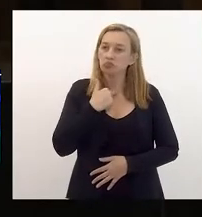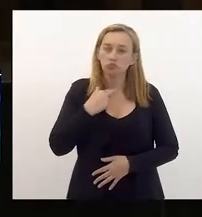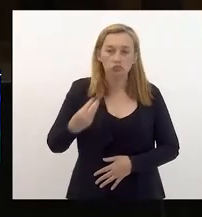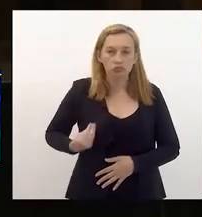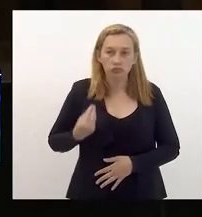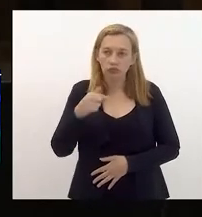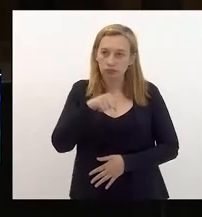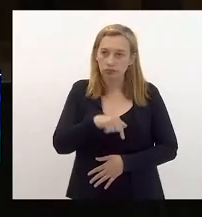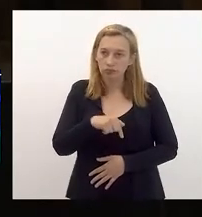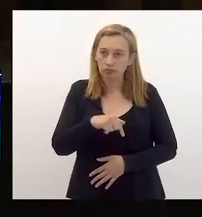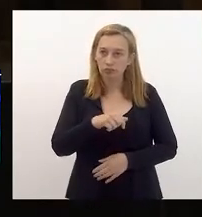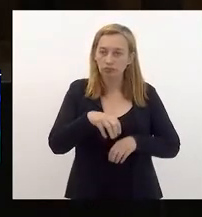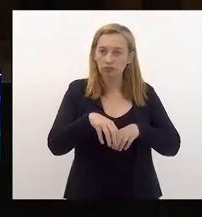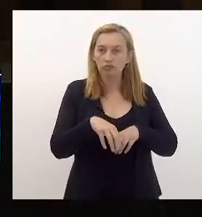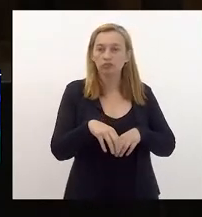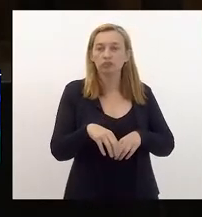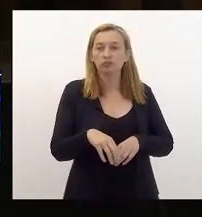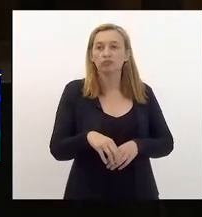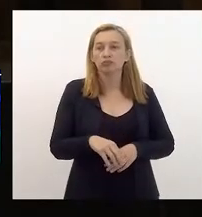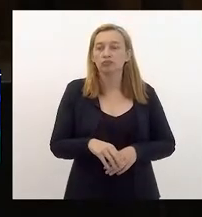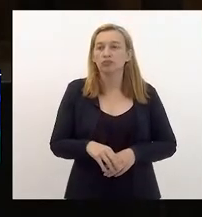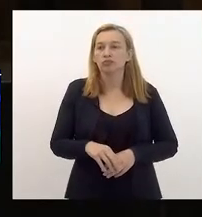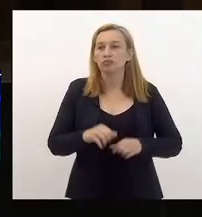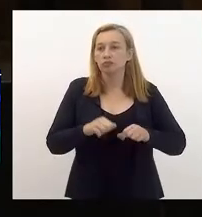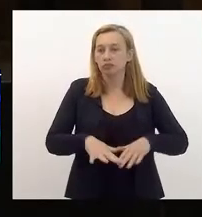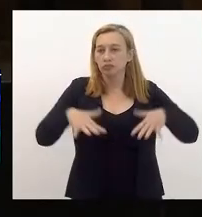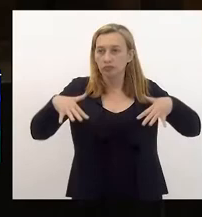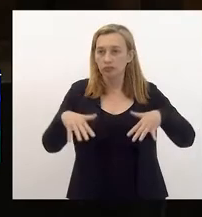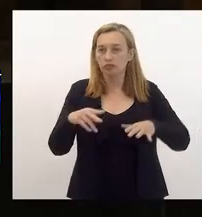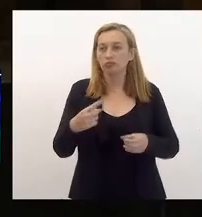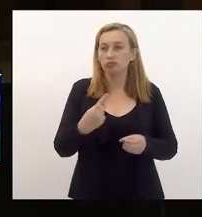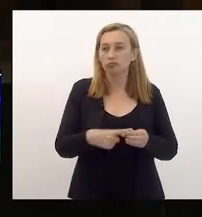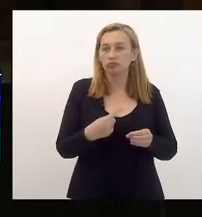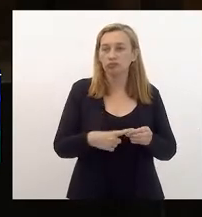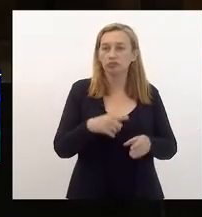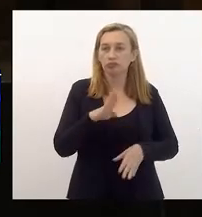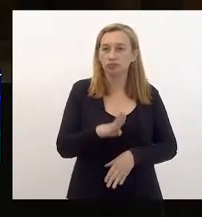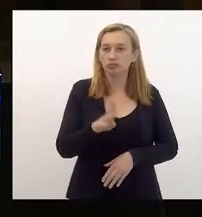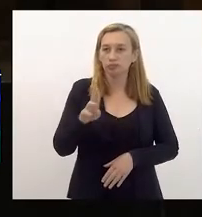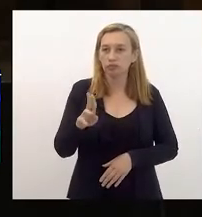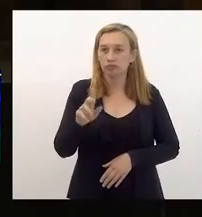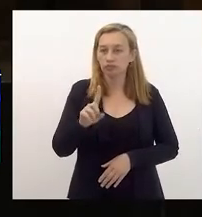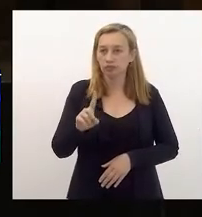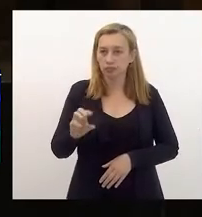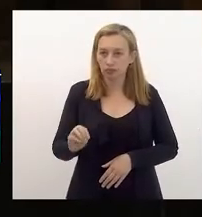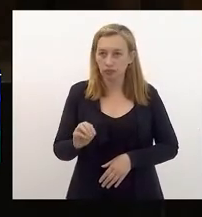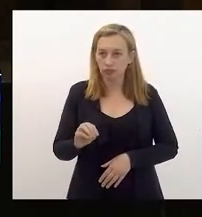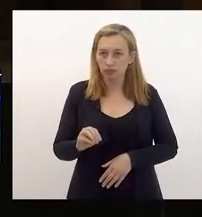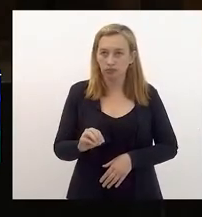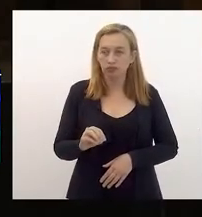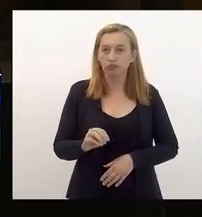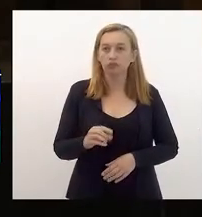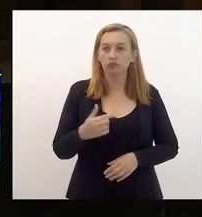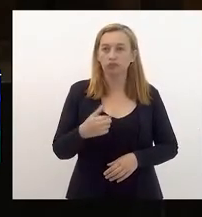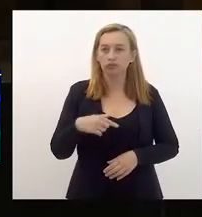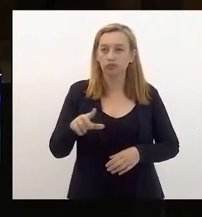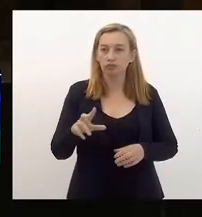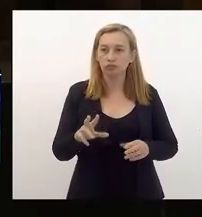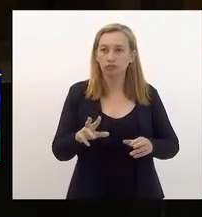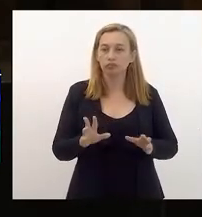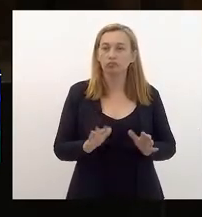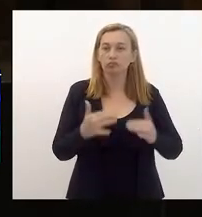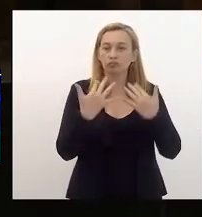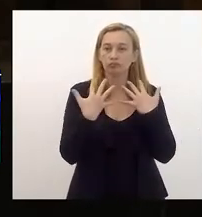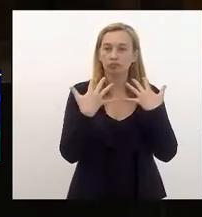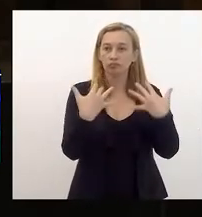presencialmente aqui no plenário, porque me encontrava no município de Armação de Búzios, onde co-presidi uma audiência pública em conjunto